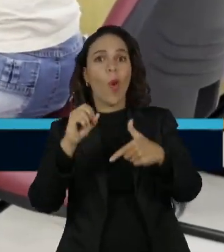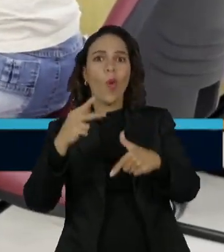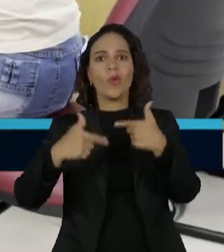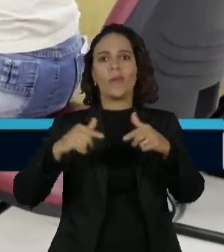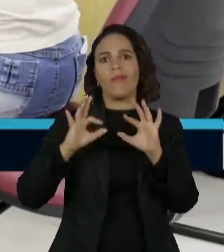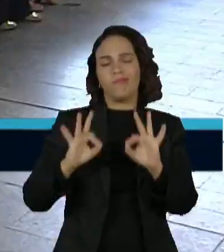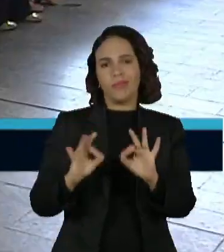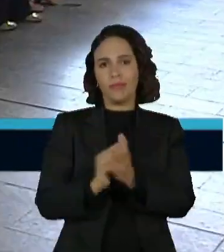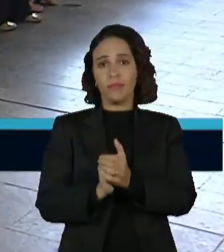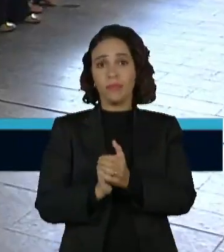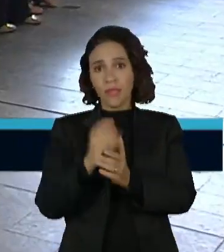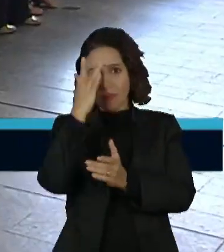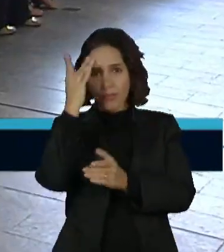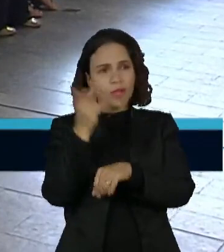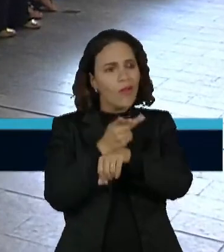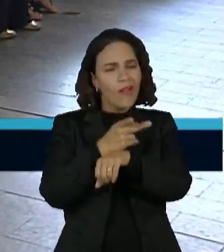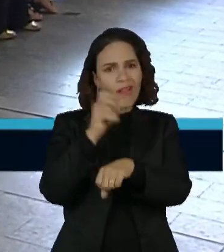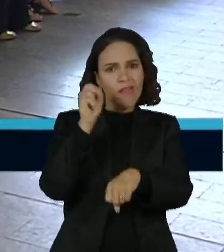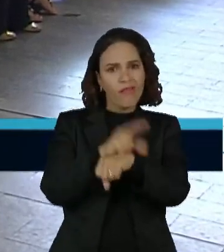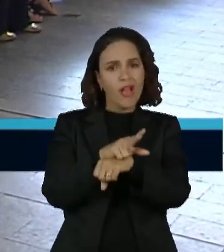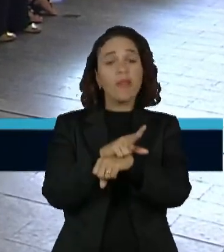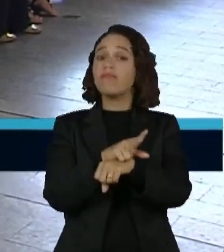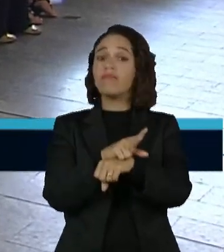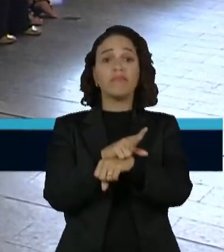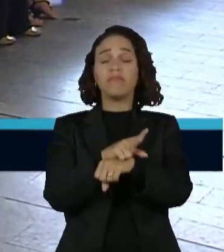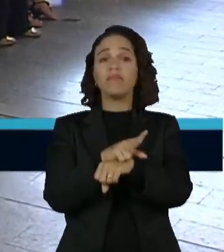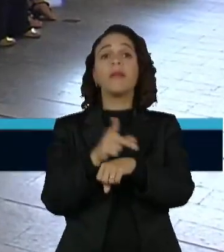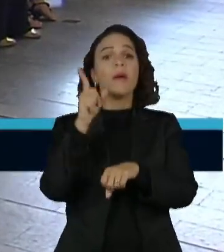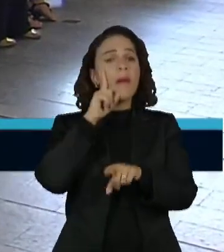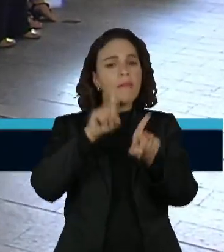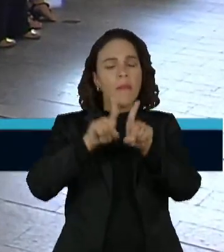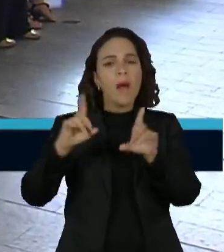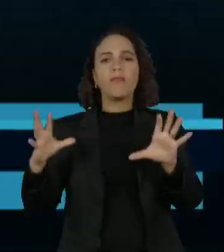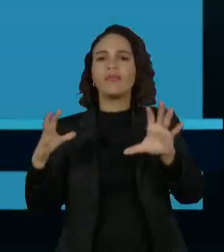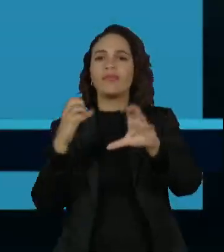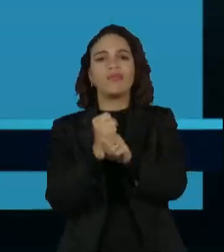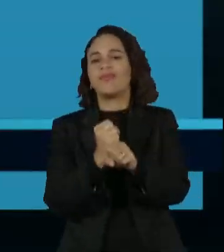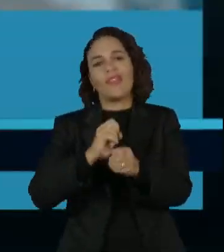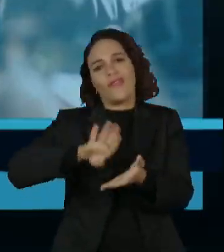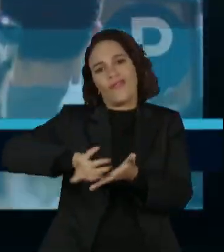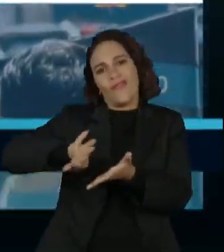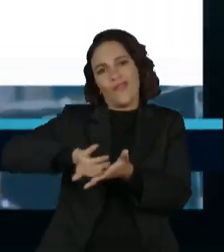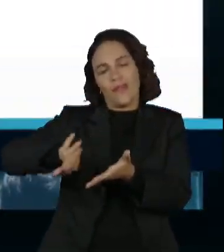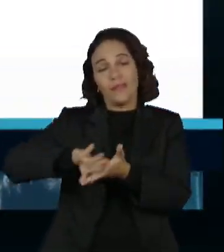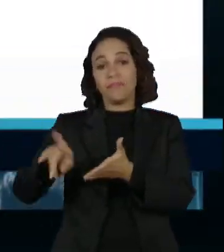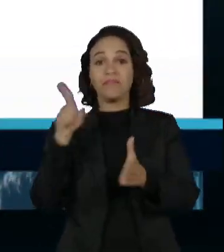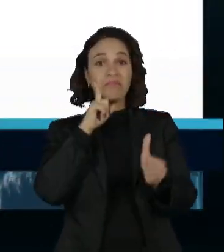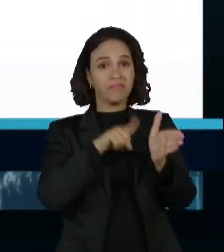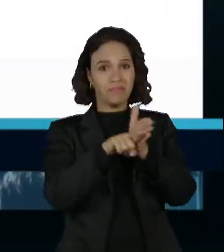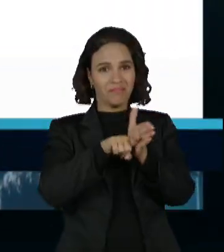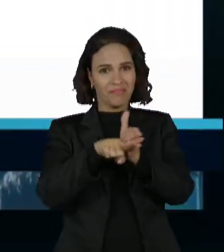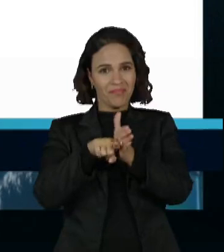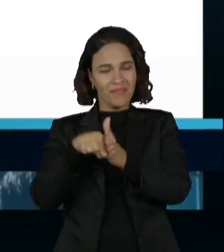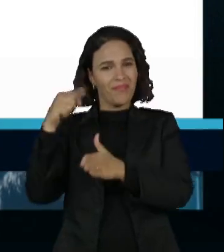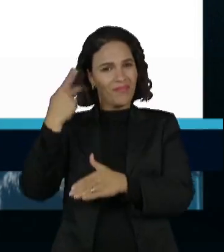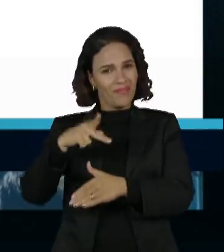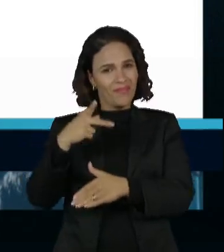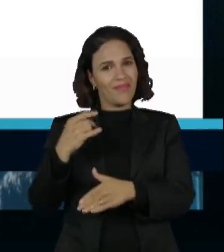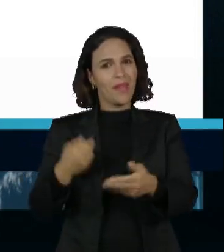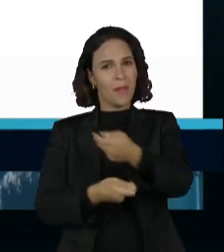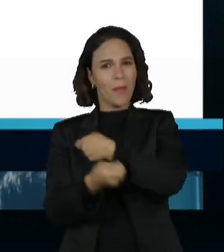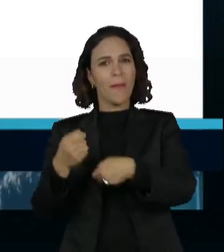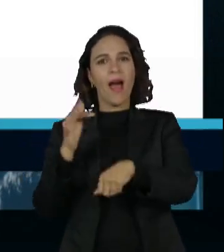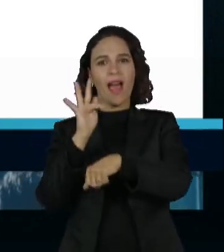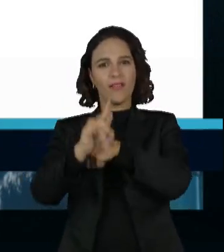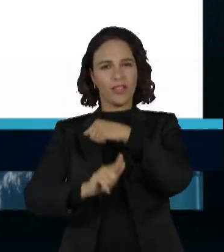deixa de buscar uma vaga é considerado fora do mercado pelas estatísticas oficiais. A pesquisa do Instituto Brasileiro de Economia da Fundação